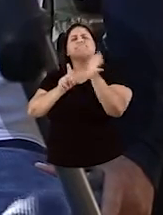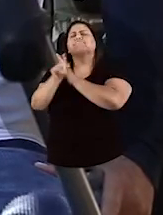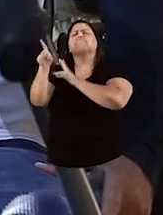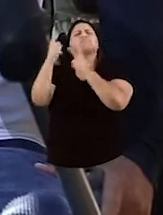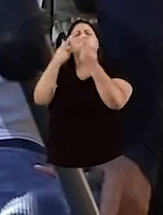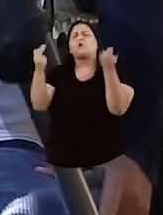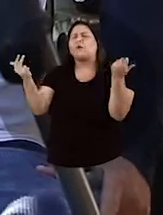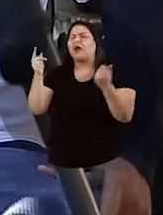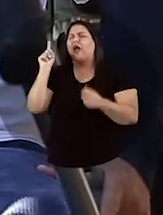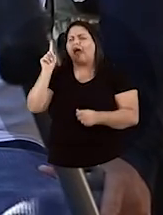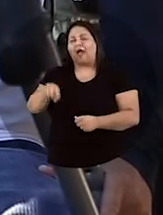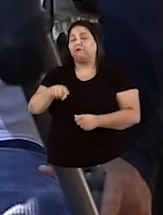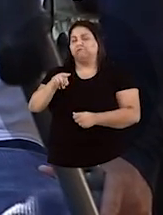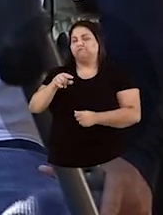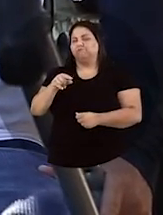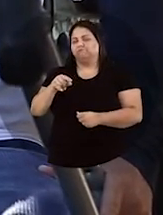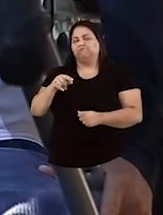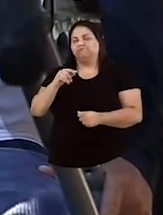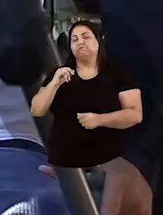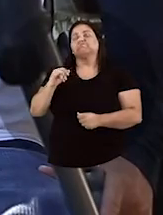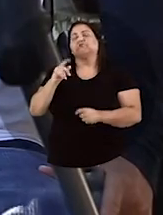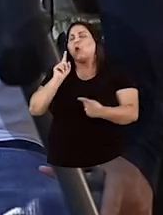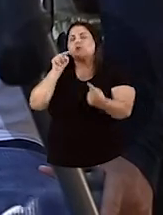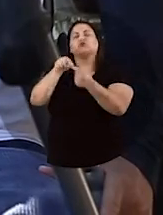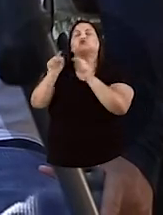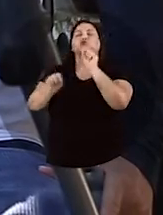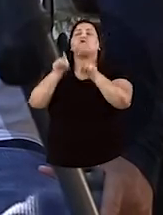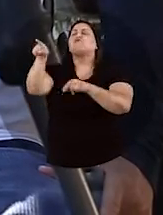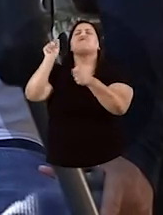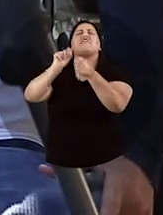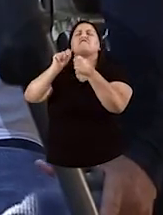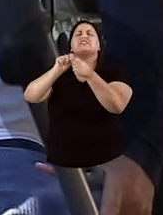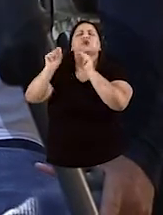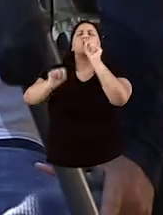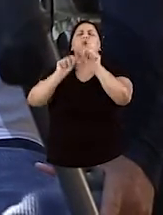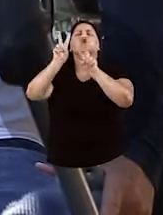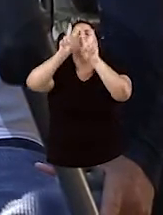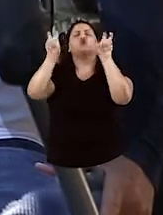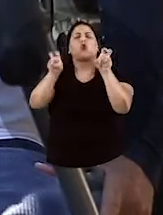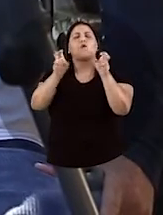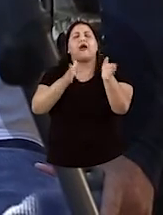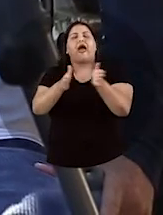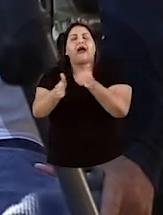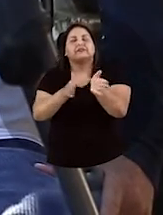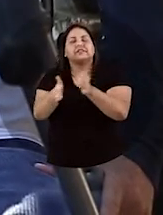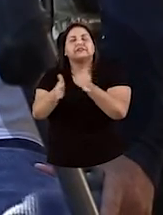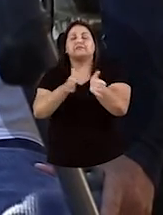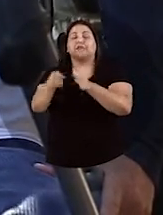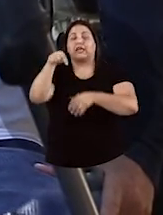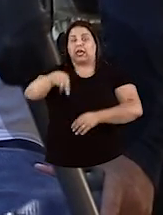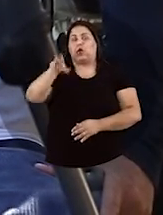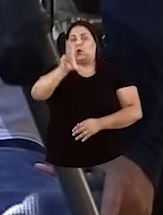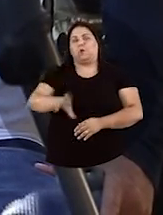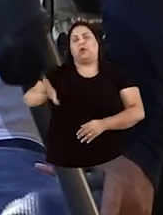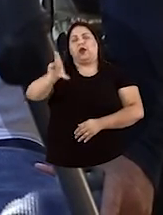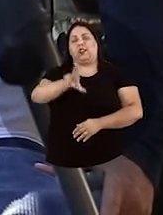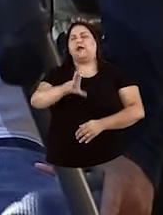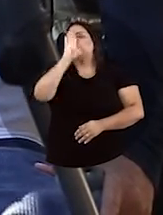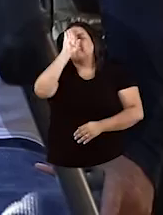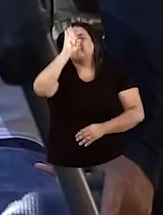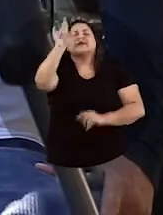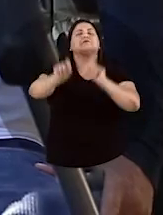pergunta extremamente objetiva. O que você vai fazer pela questão da acessibilidade em Uberlândia,